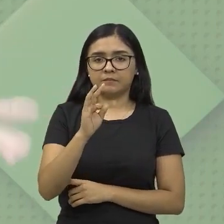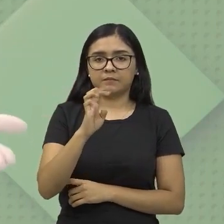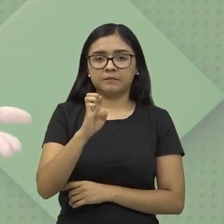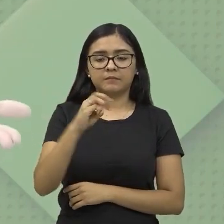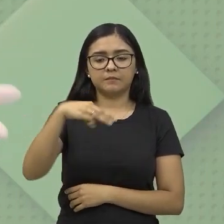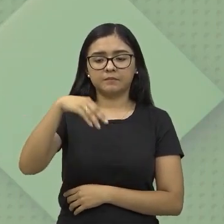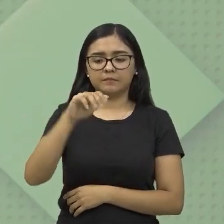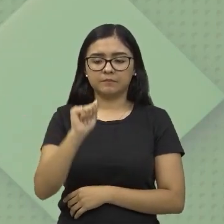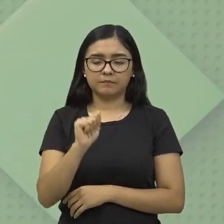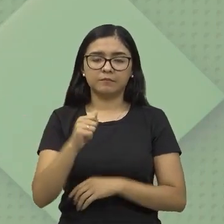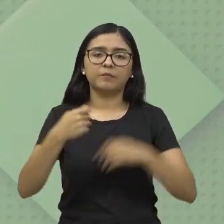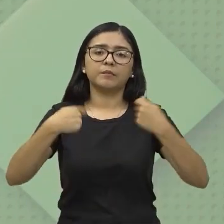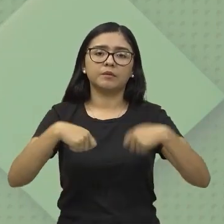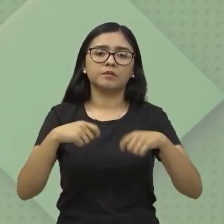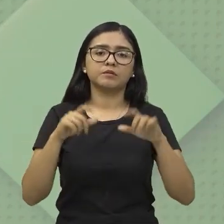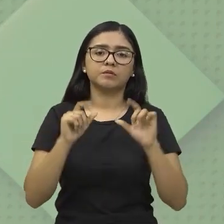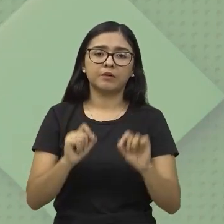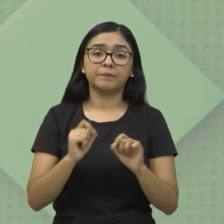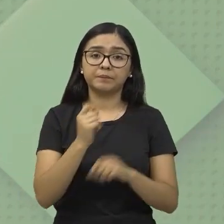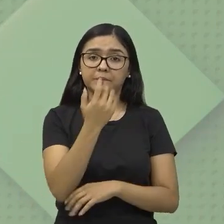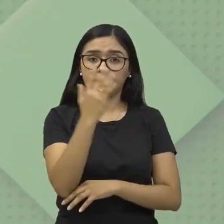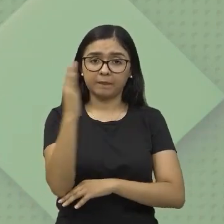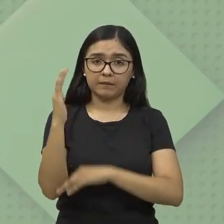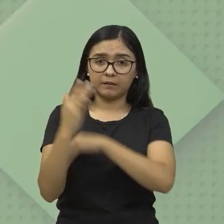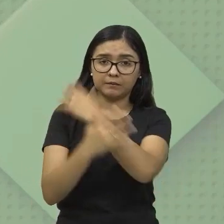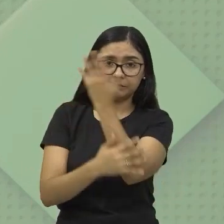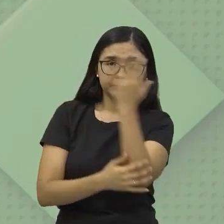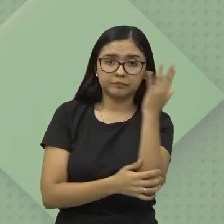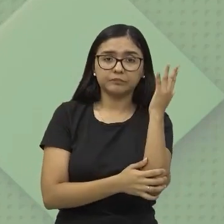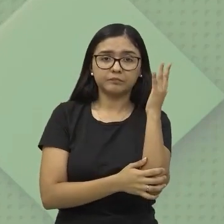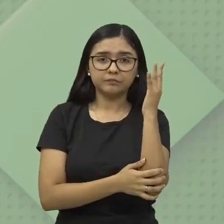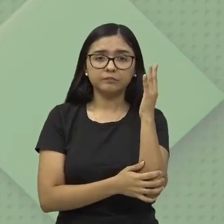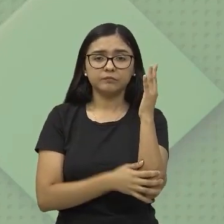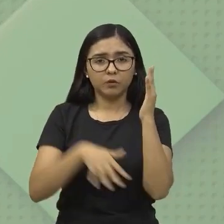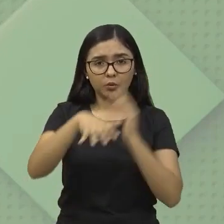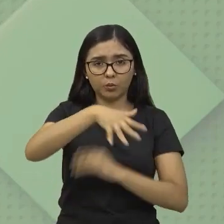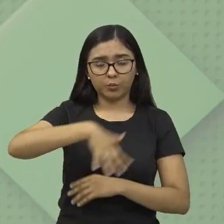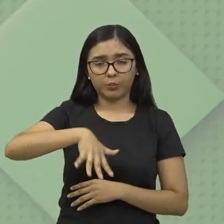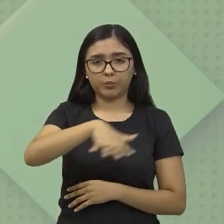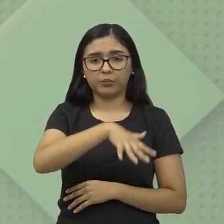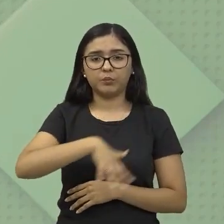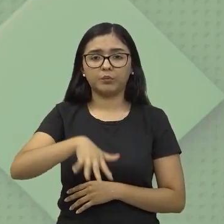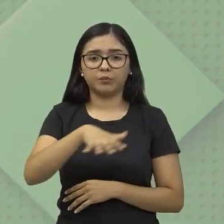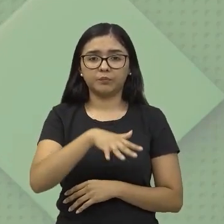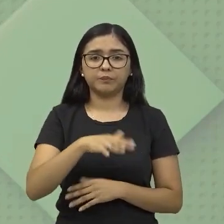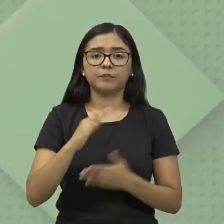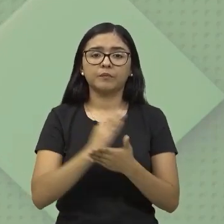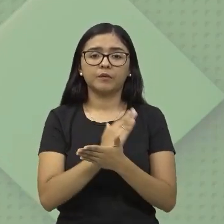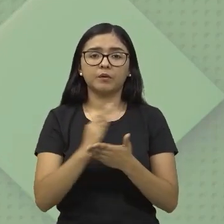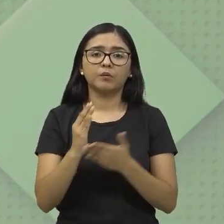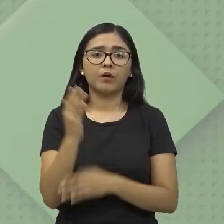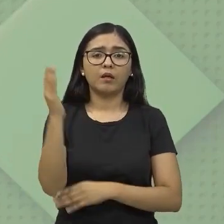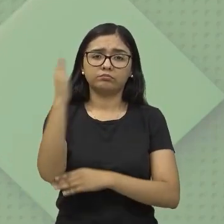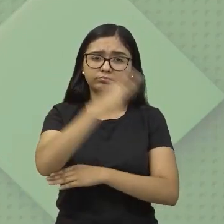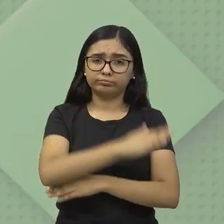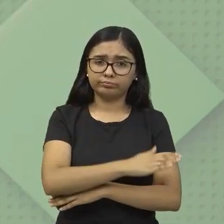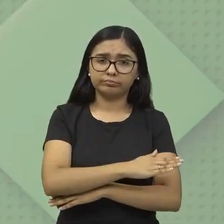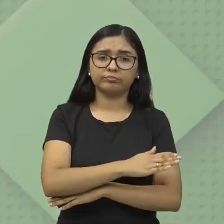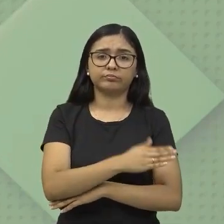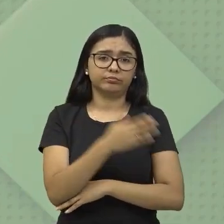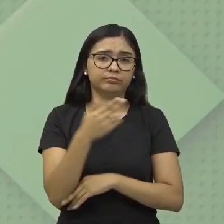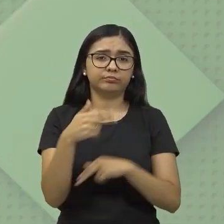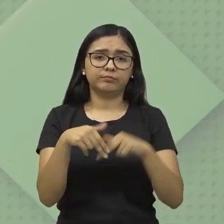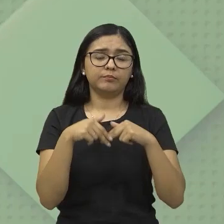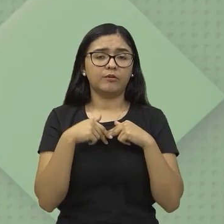muito extensa e as árvores que estavam ali naquela região, muitas delas morreram, né? Porque elas não